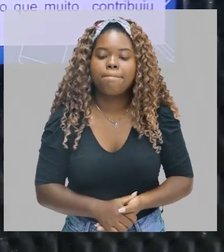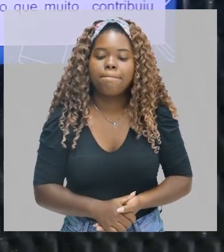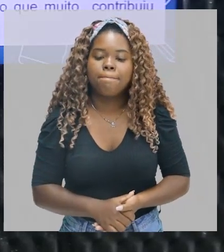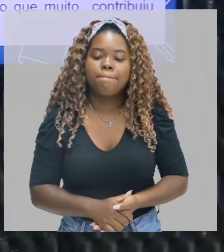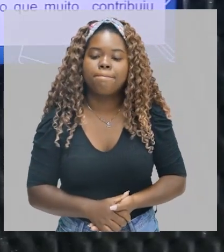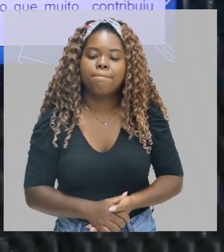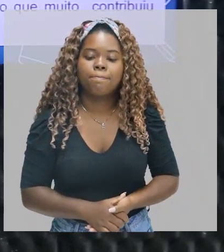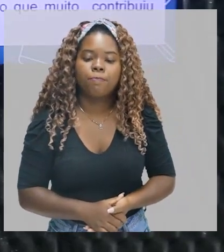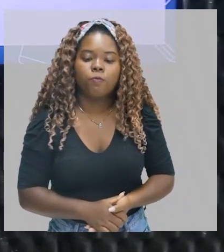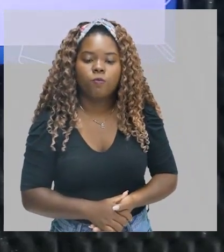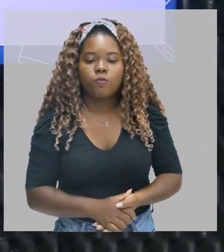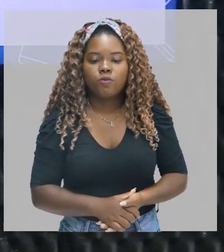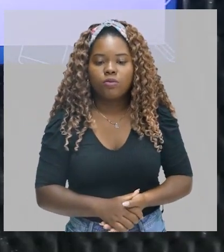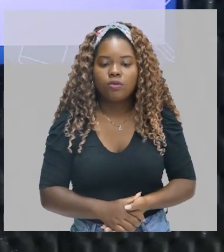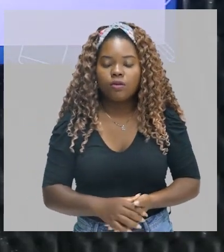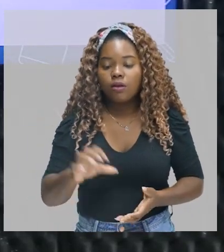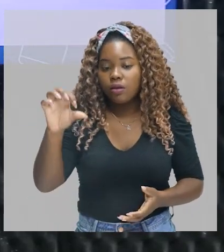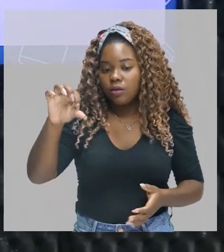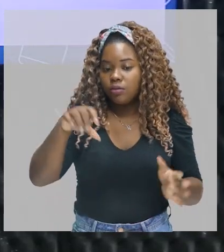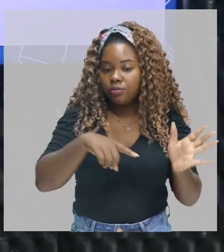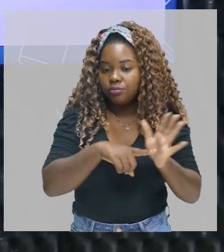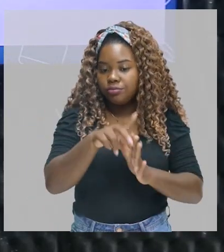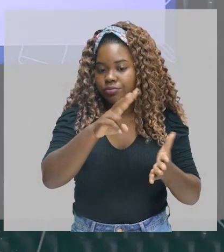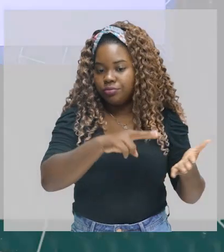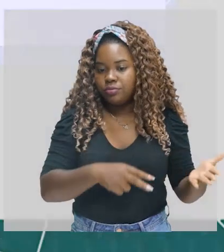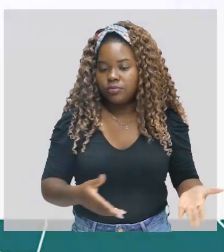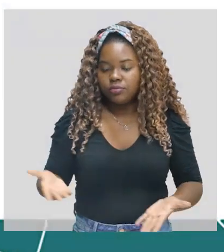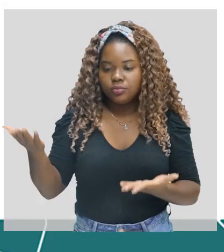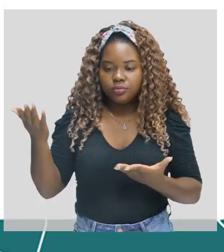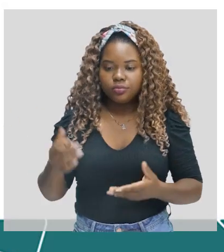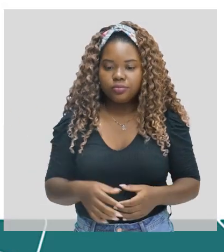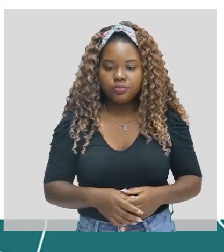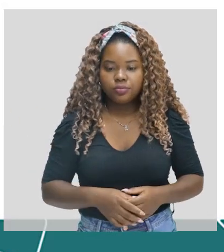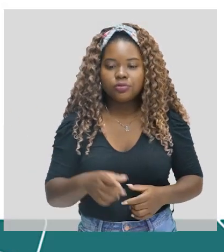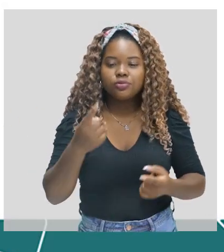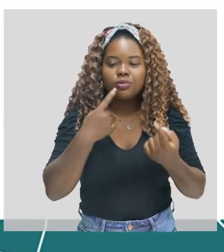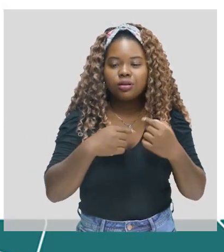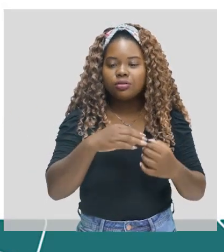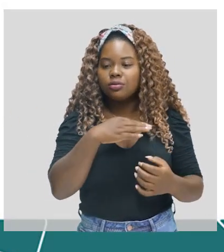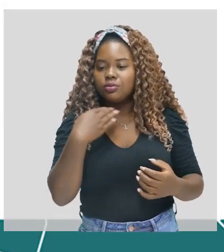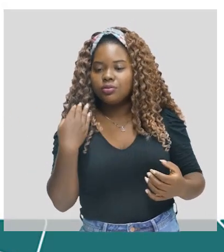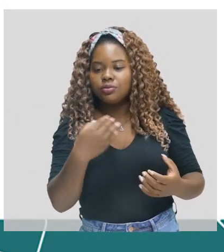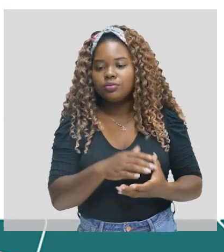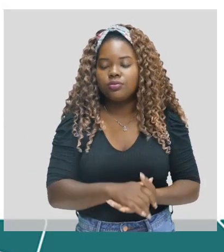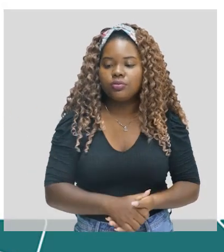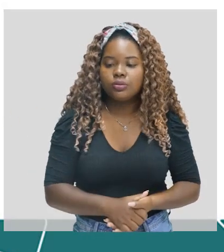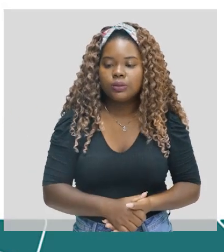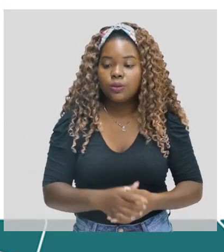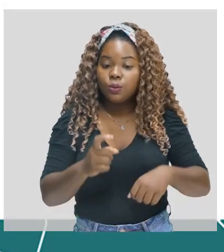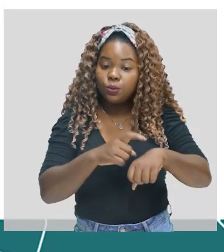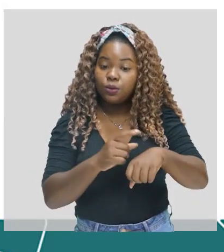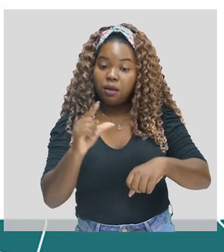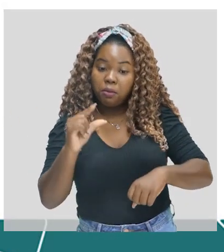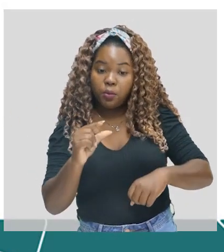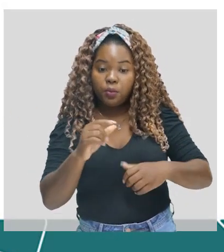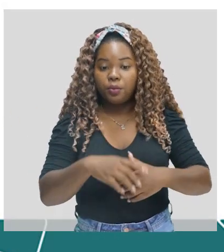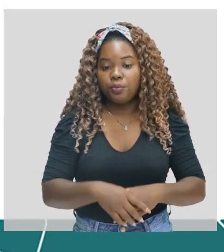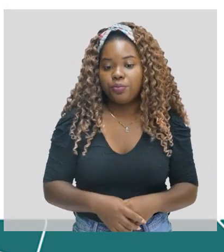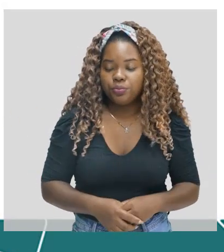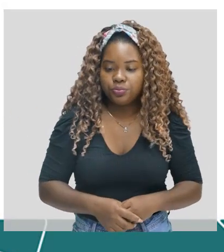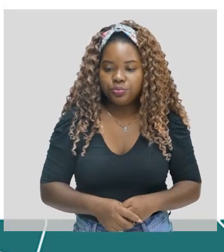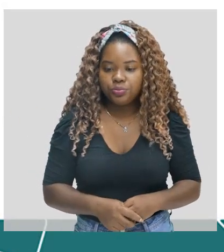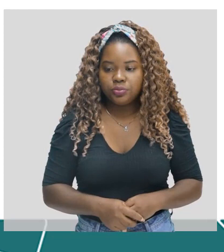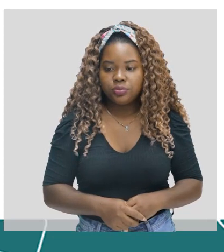aparecimento de novos. O desejo de morrer. Mais uma questão. Estou rápida, porque o tempo está acabando. E a